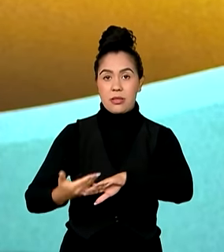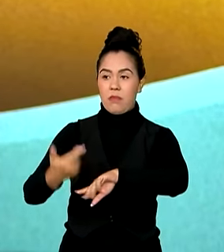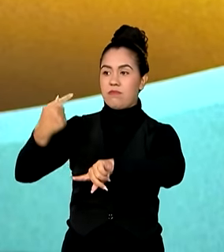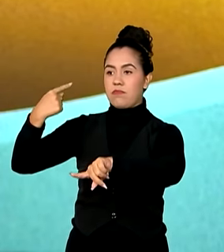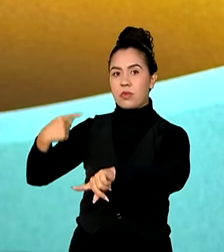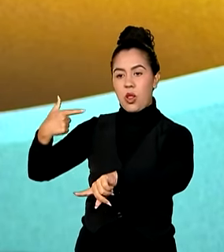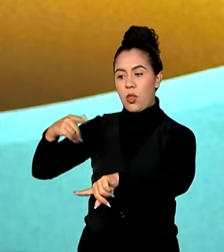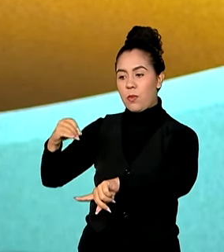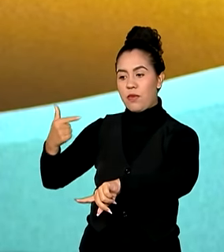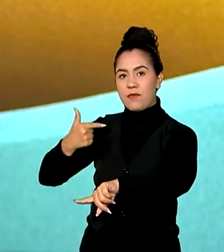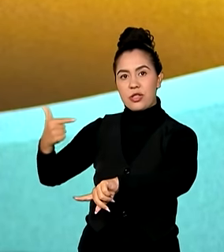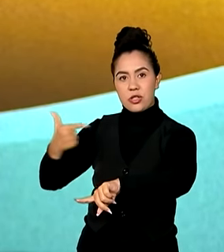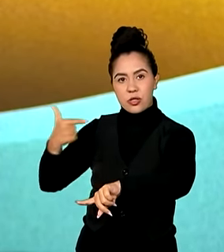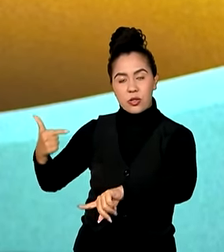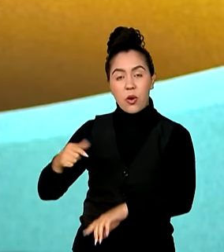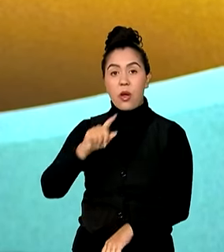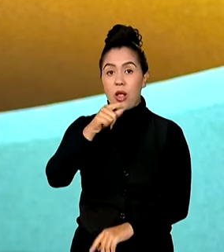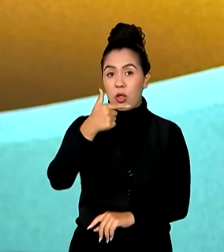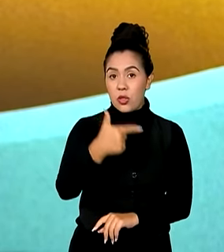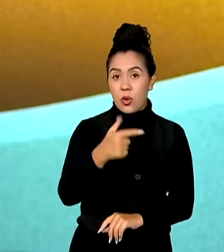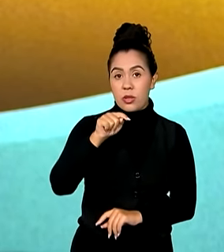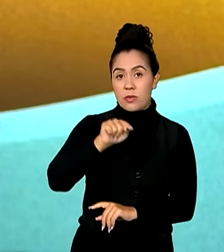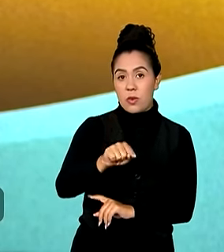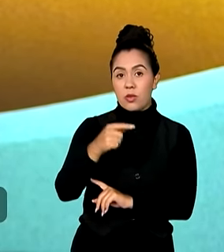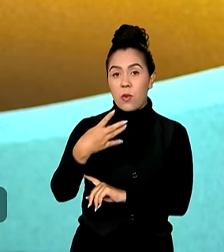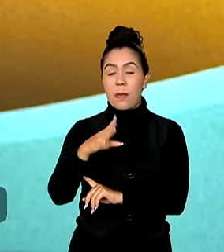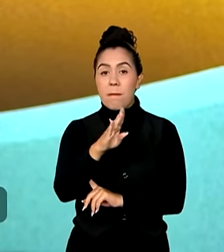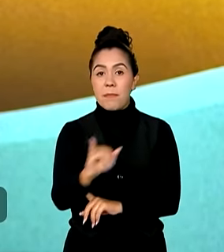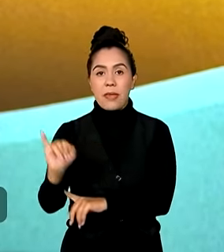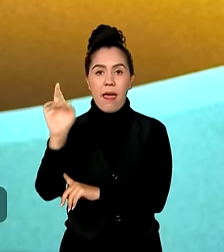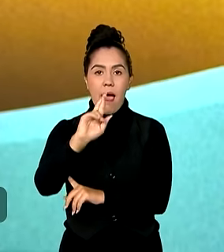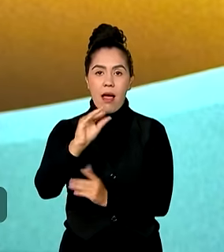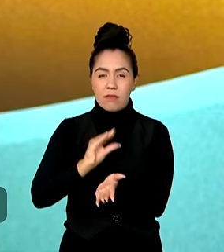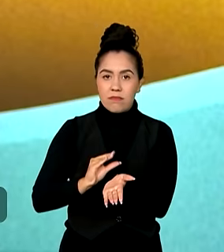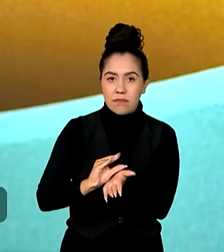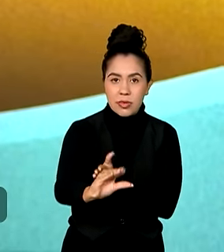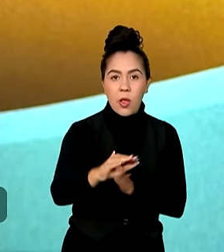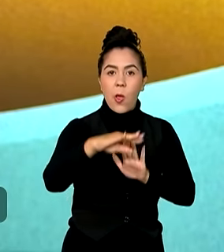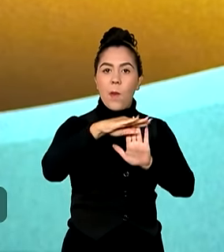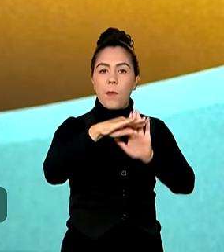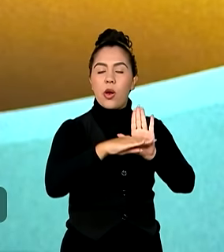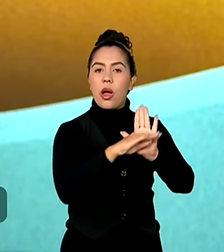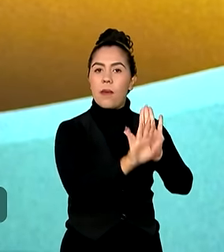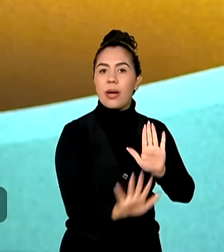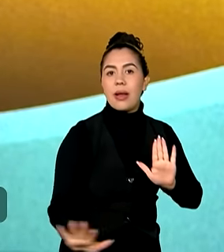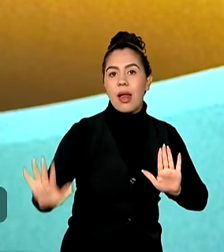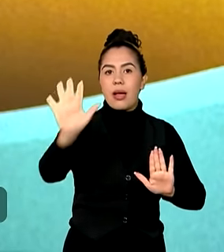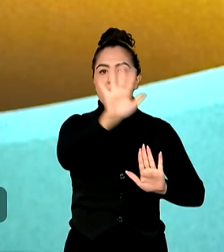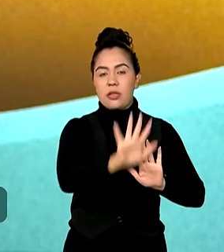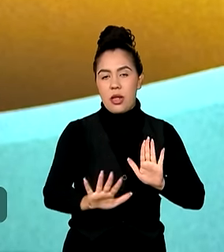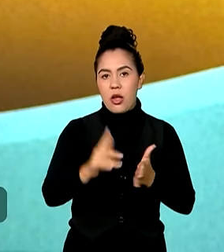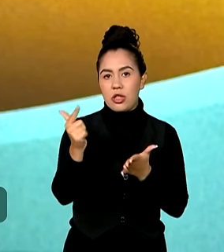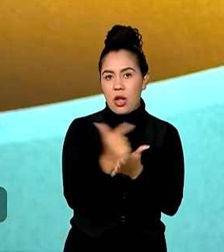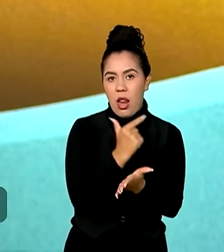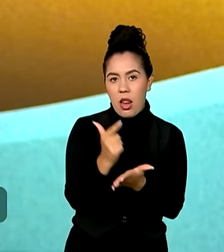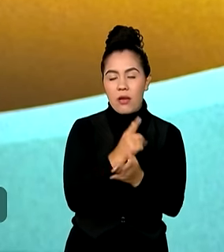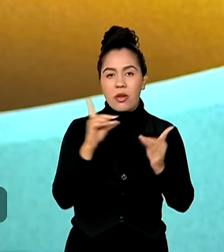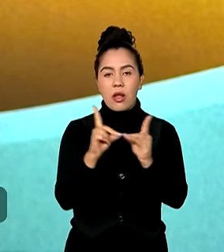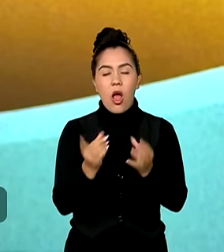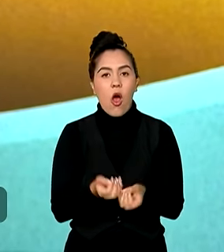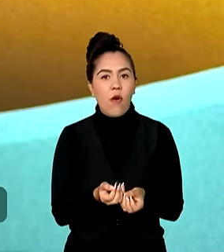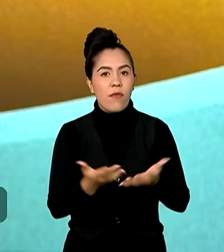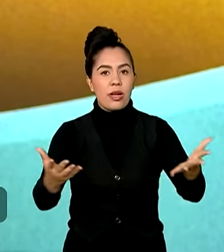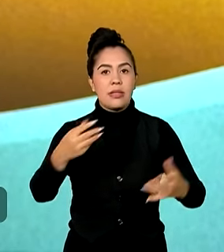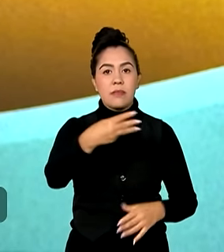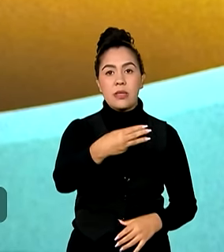Foram 2,4 bilhões de reais no Programa Nacional, atendendo 31 milhões de estudantes, se